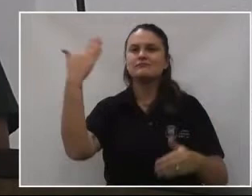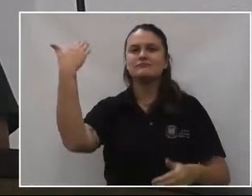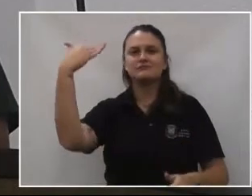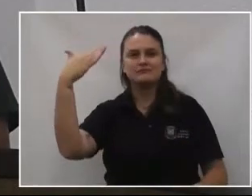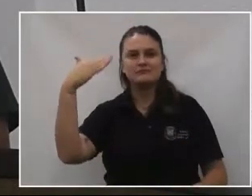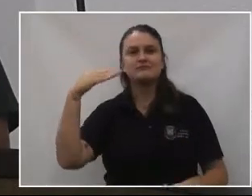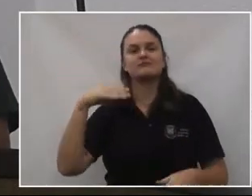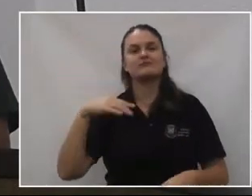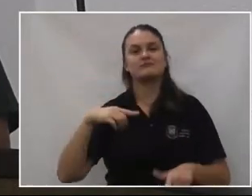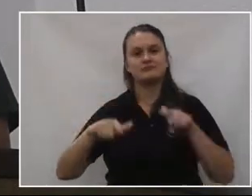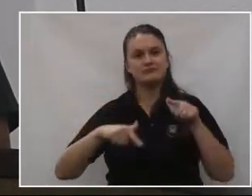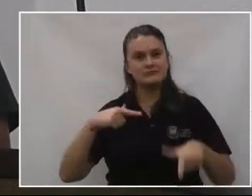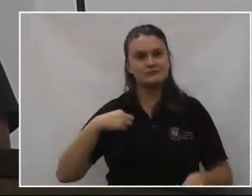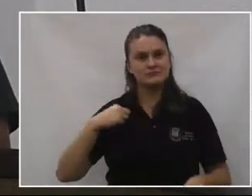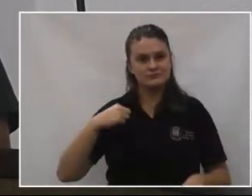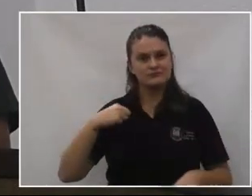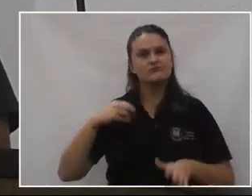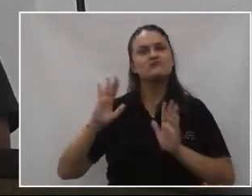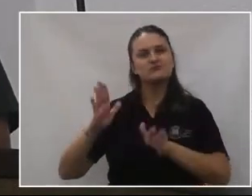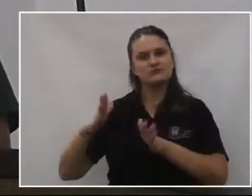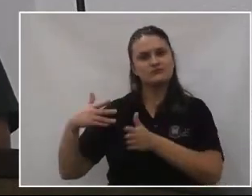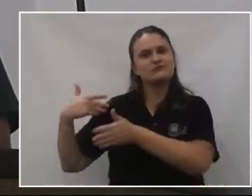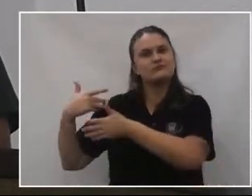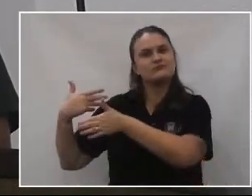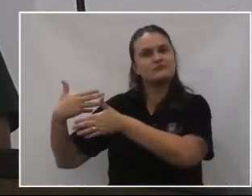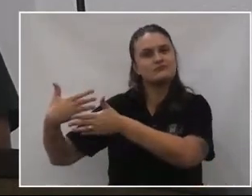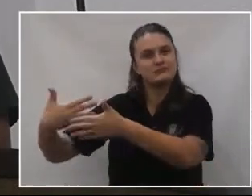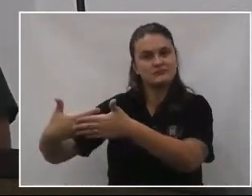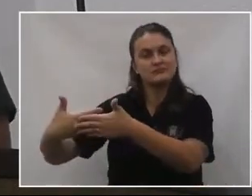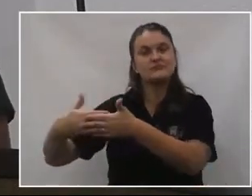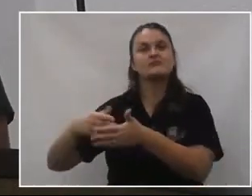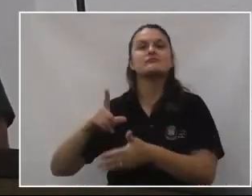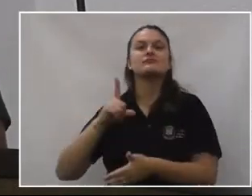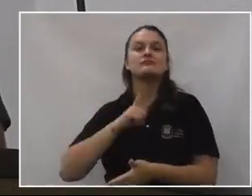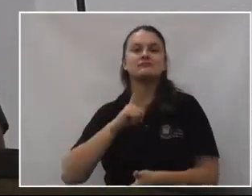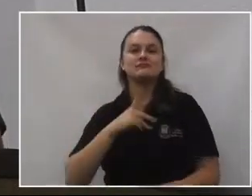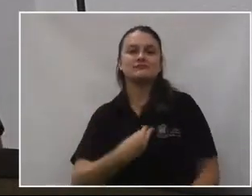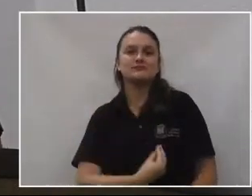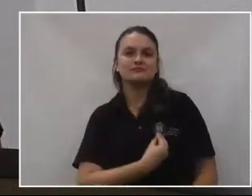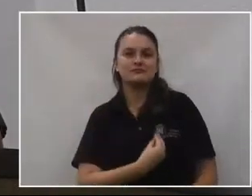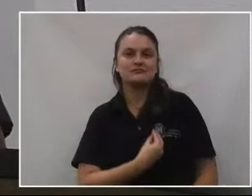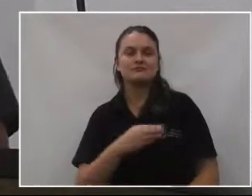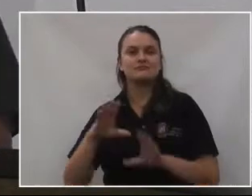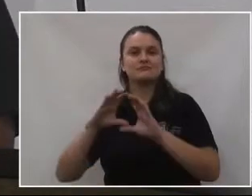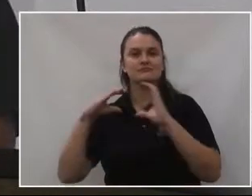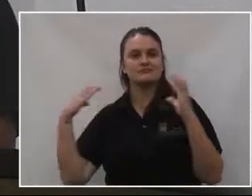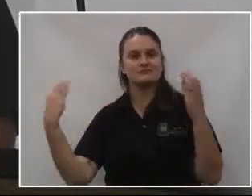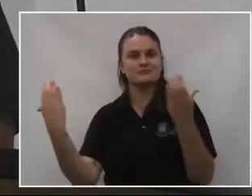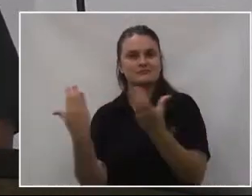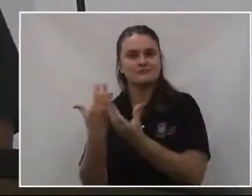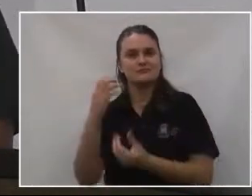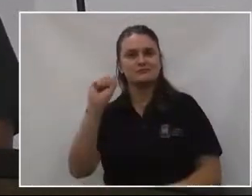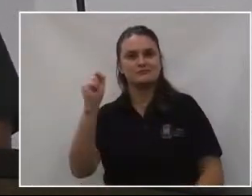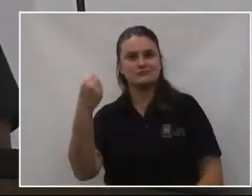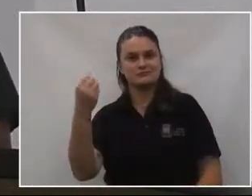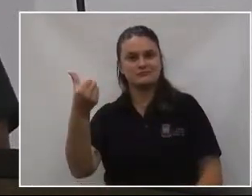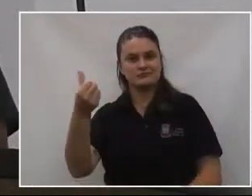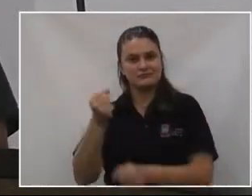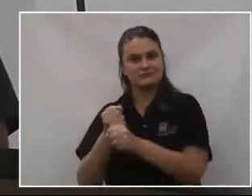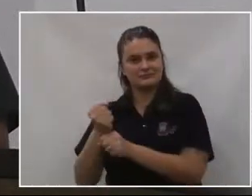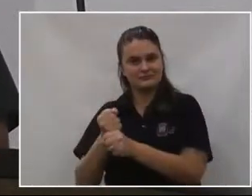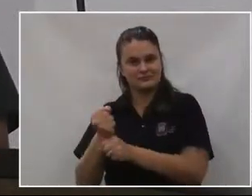voluntários já passaram pela instituição. Está presente na comunidade há 86 anos.